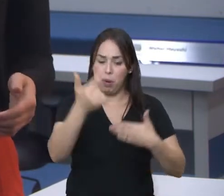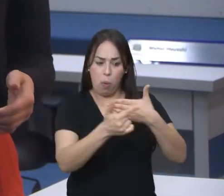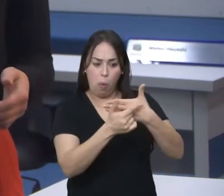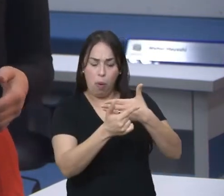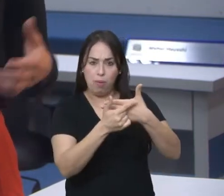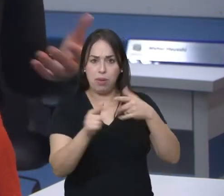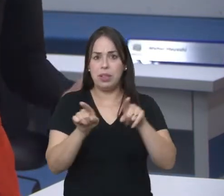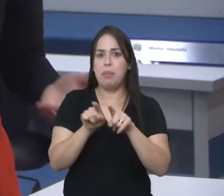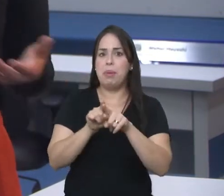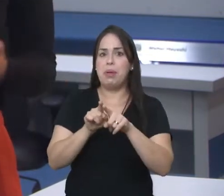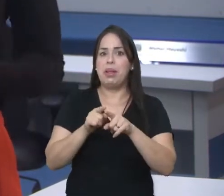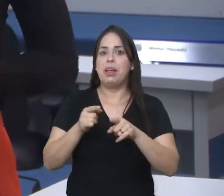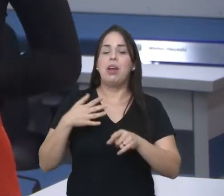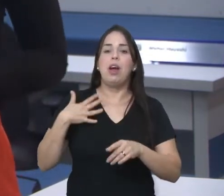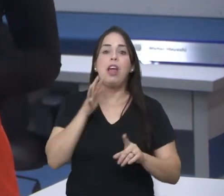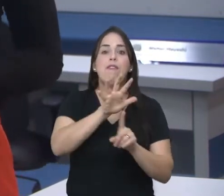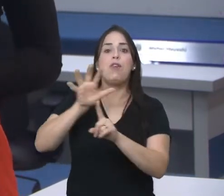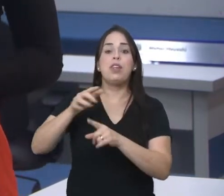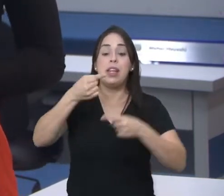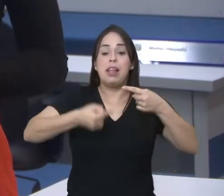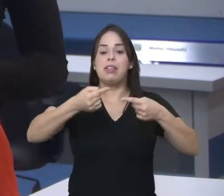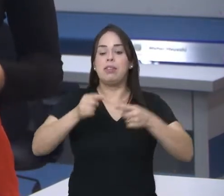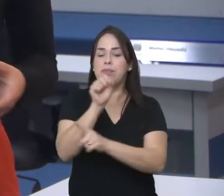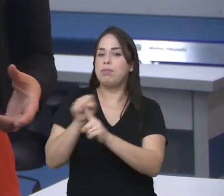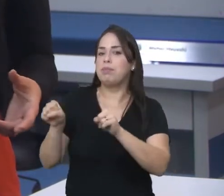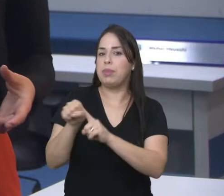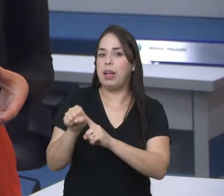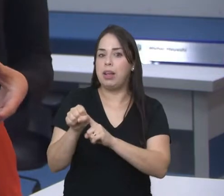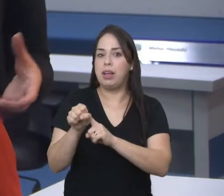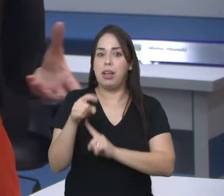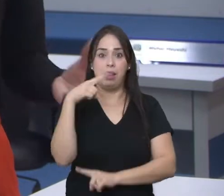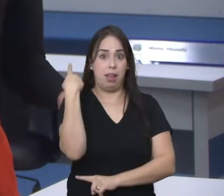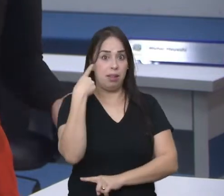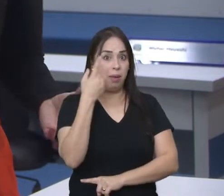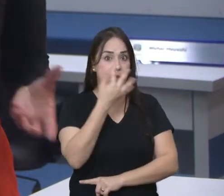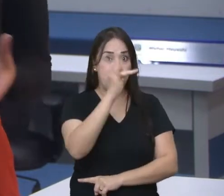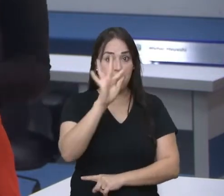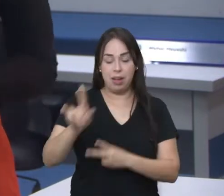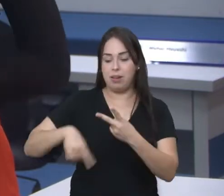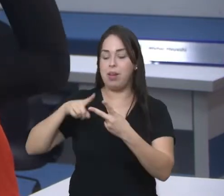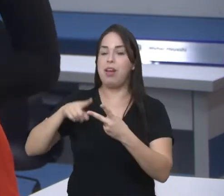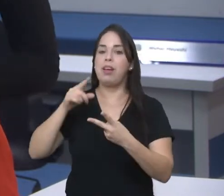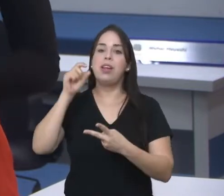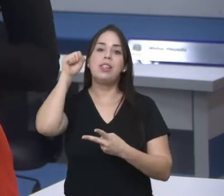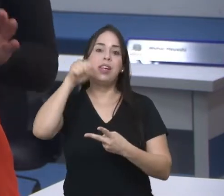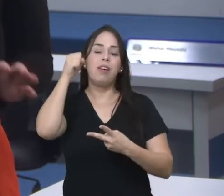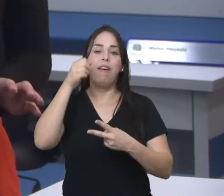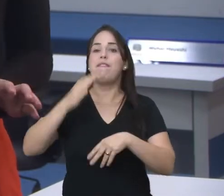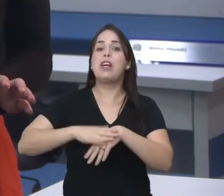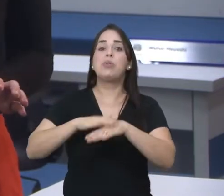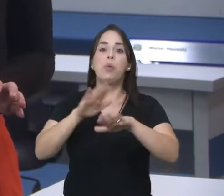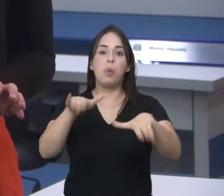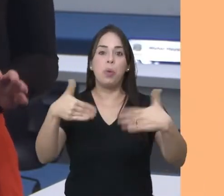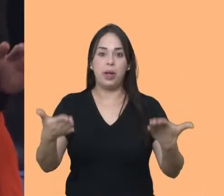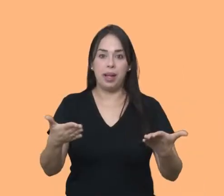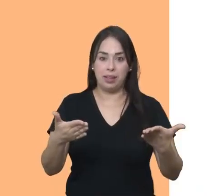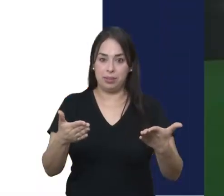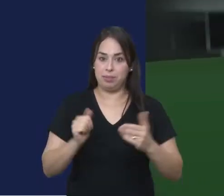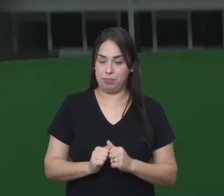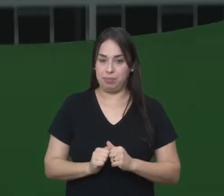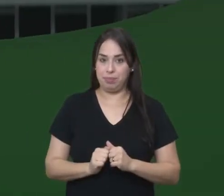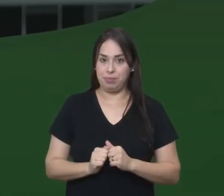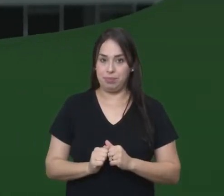Congresso na nossa política e sociedade e o que faz um deputado federal e um senador? No Brasil, o poder